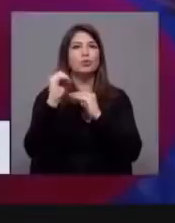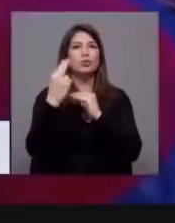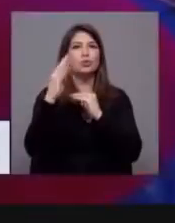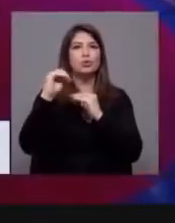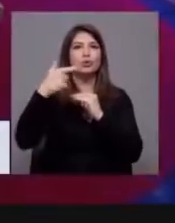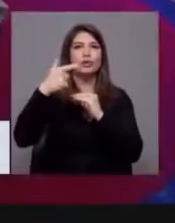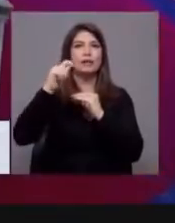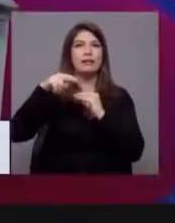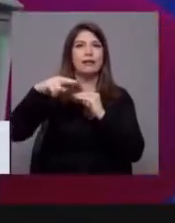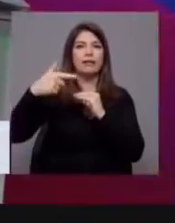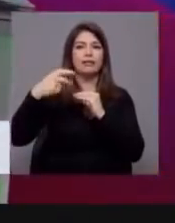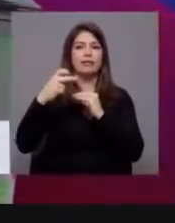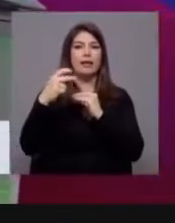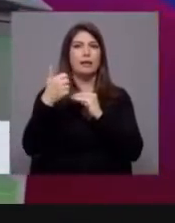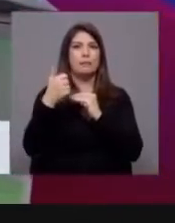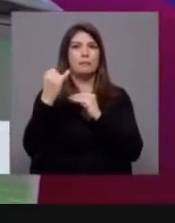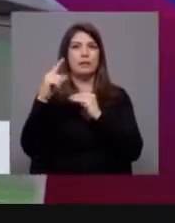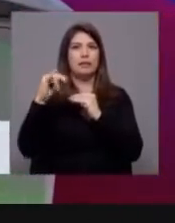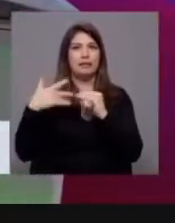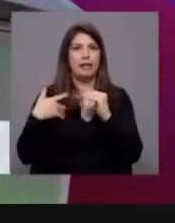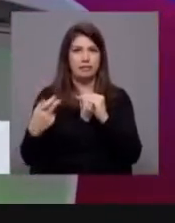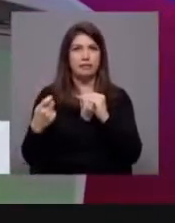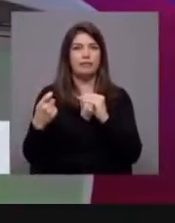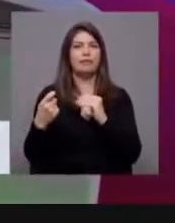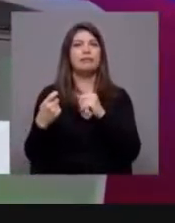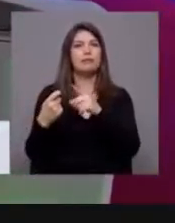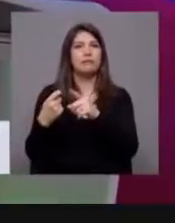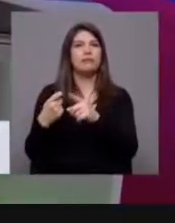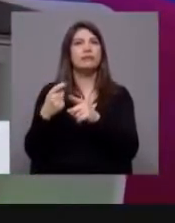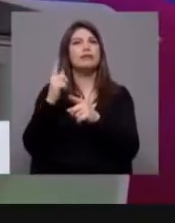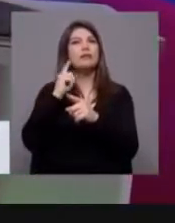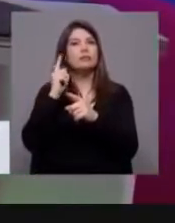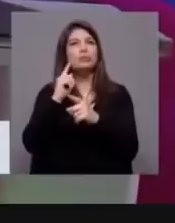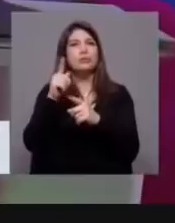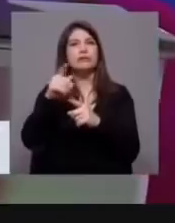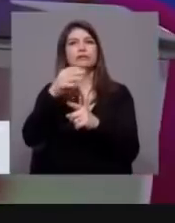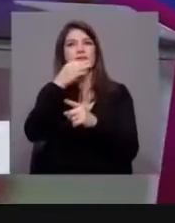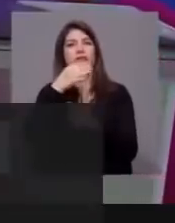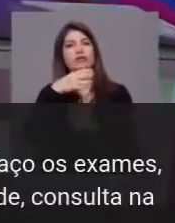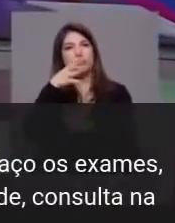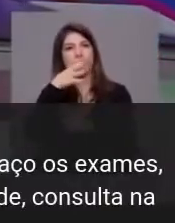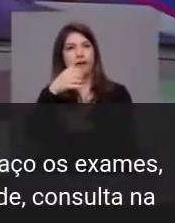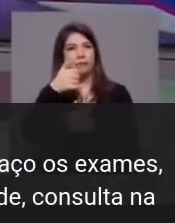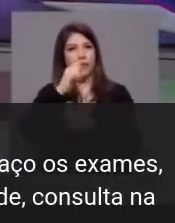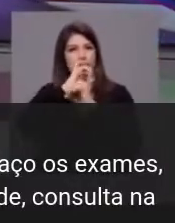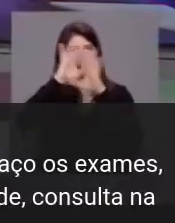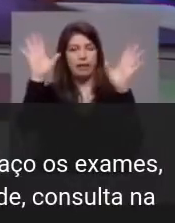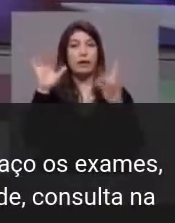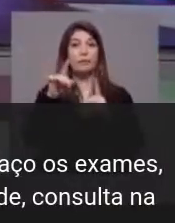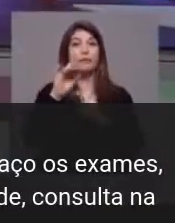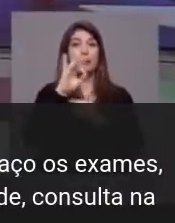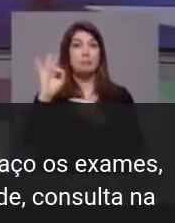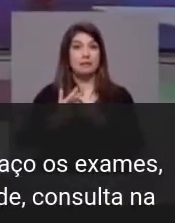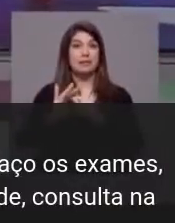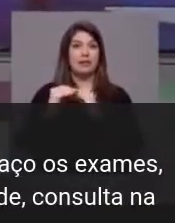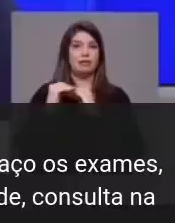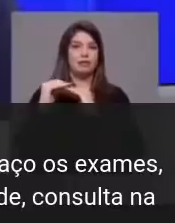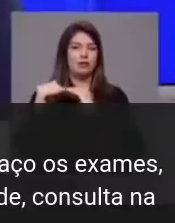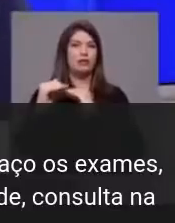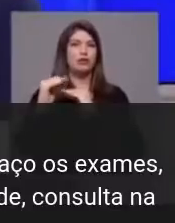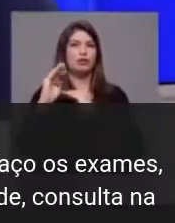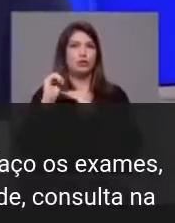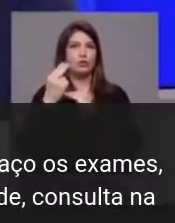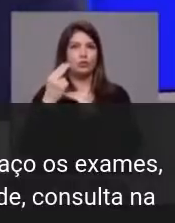percebam porquê que o bloco, isto é tão importante em relação a estas carreiras. E é isso mesmo que eu explicar. Muito bem. Então vamos diretamente O fator de sustentabilidade tem